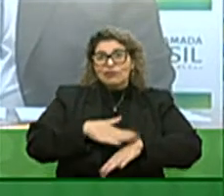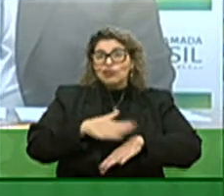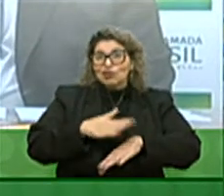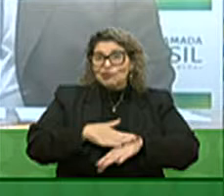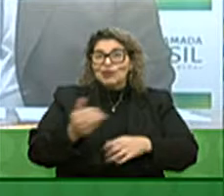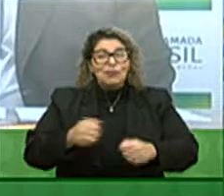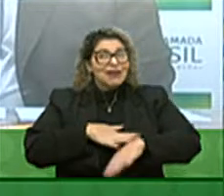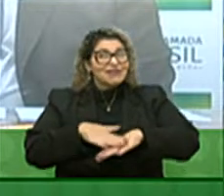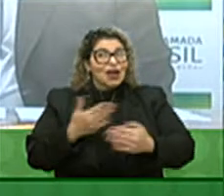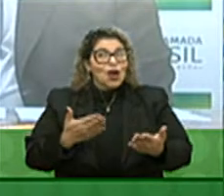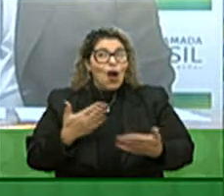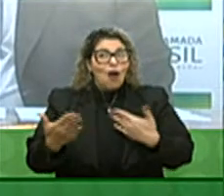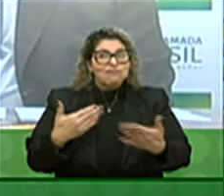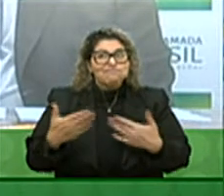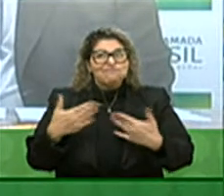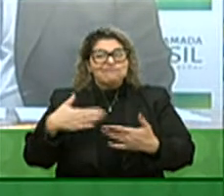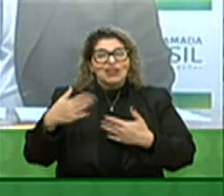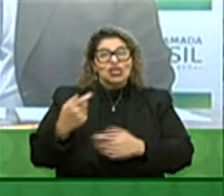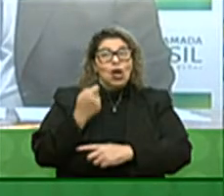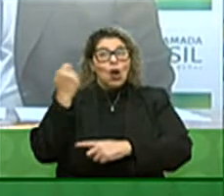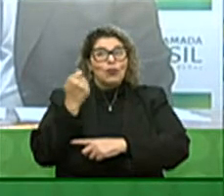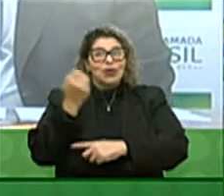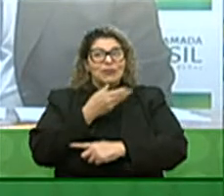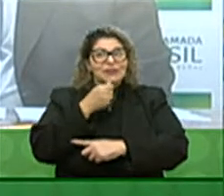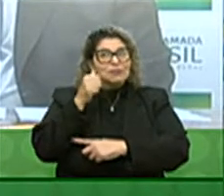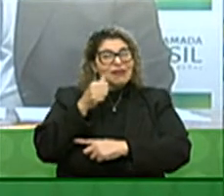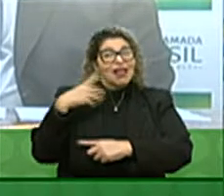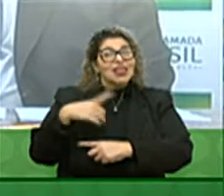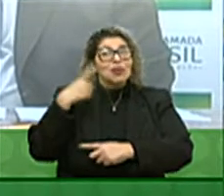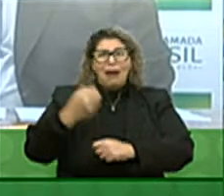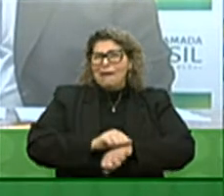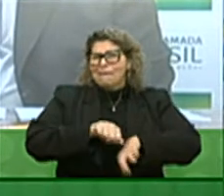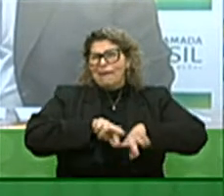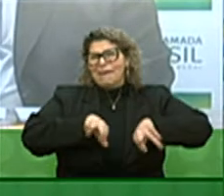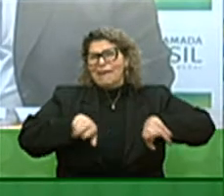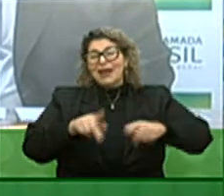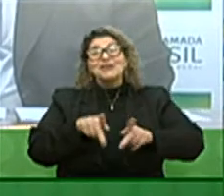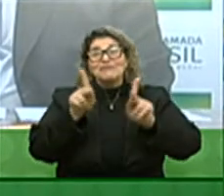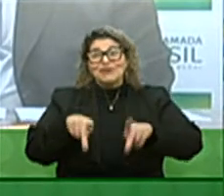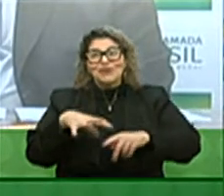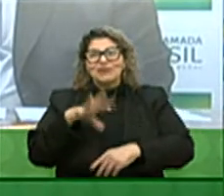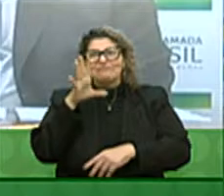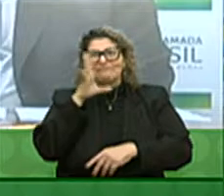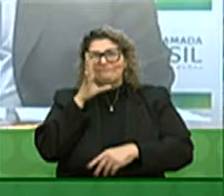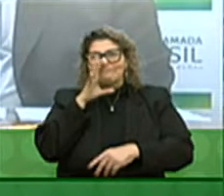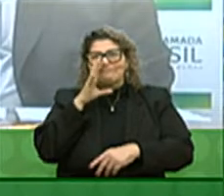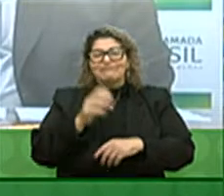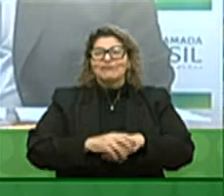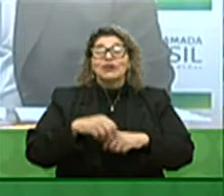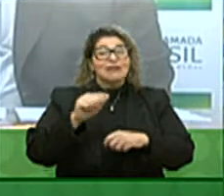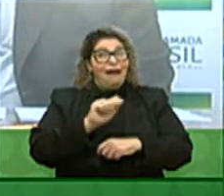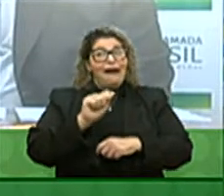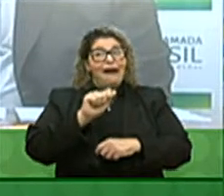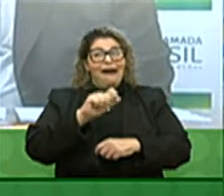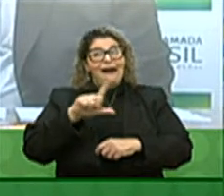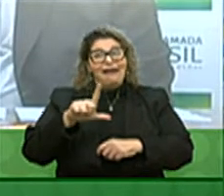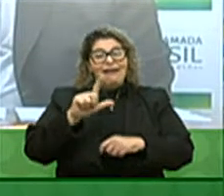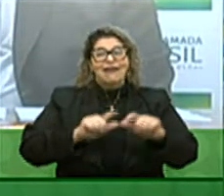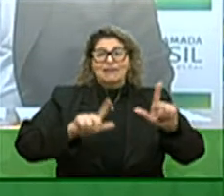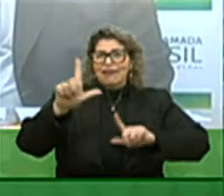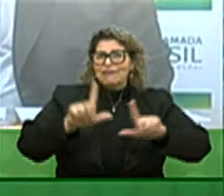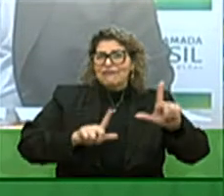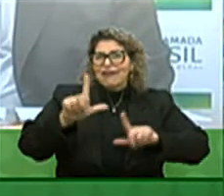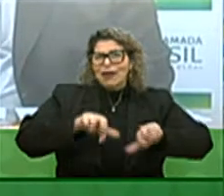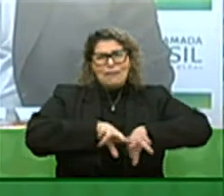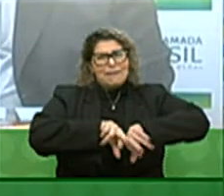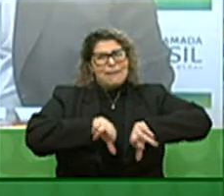para conversar com os gaúchos, deputados, deputadas e milhares que estão nos acompanhando aqui pelos canais da